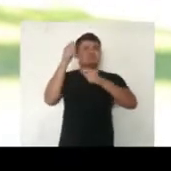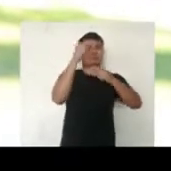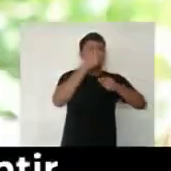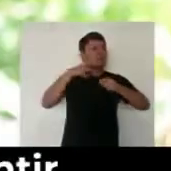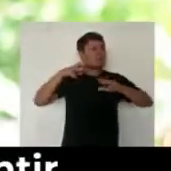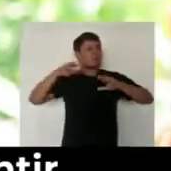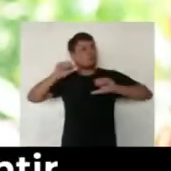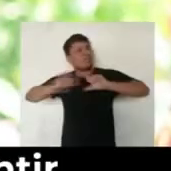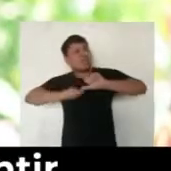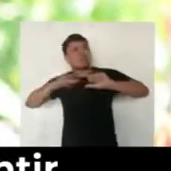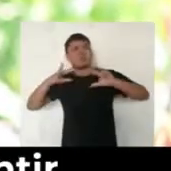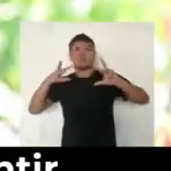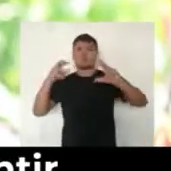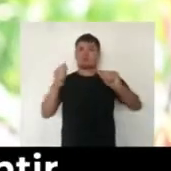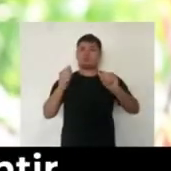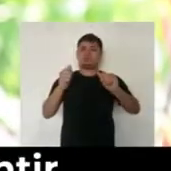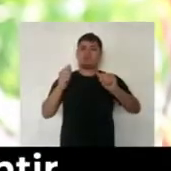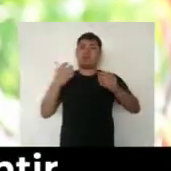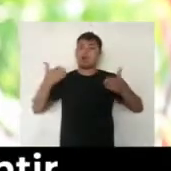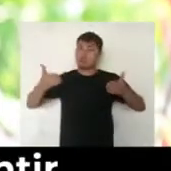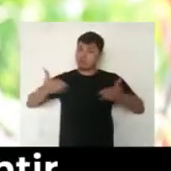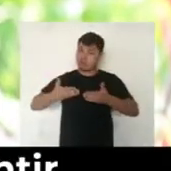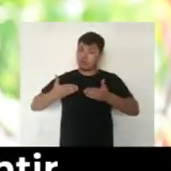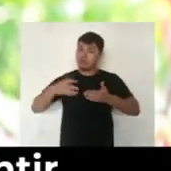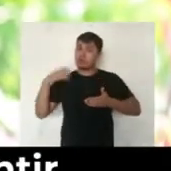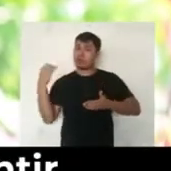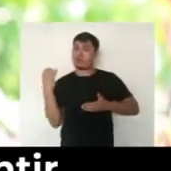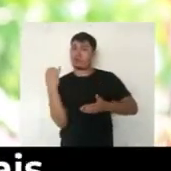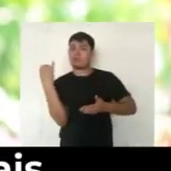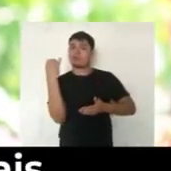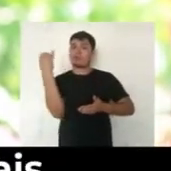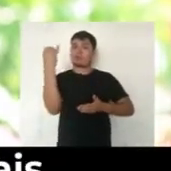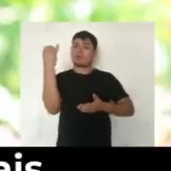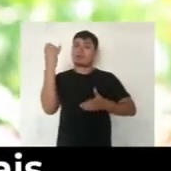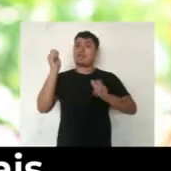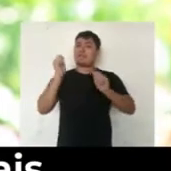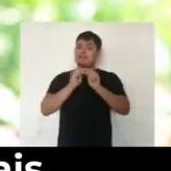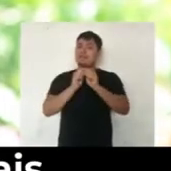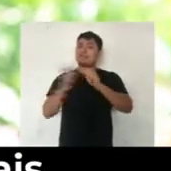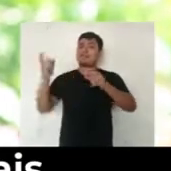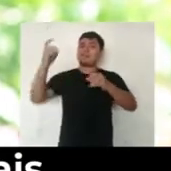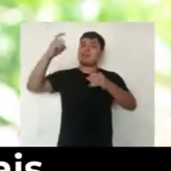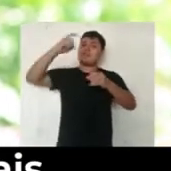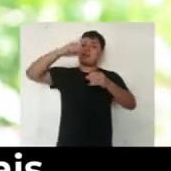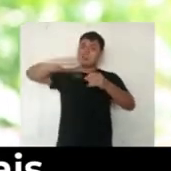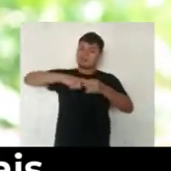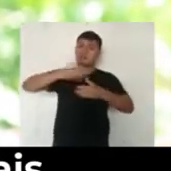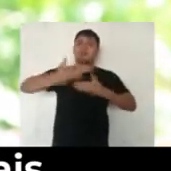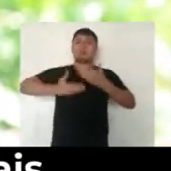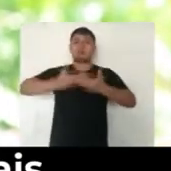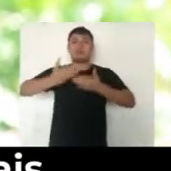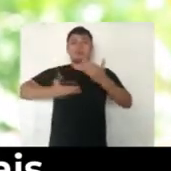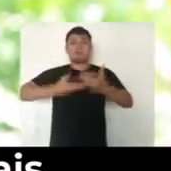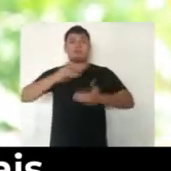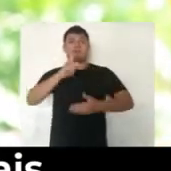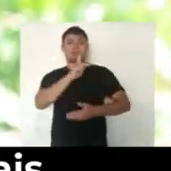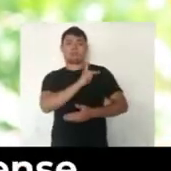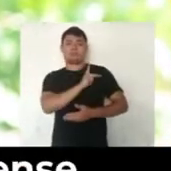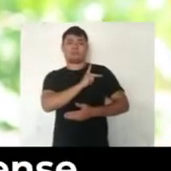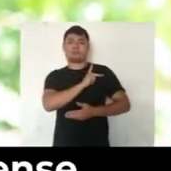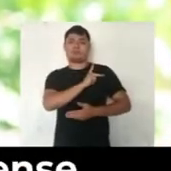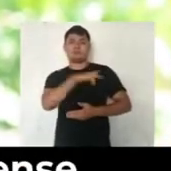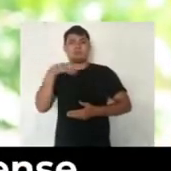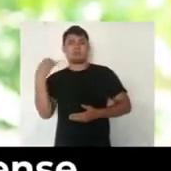cenário. Nesse momento, o mais importante é garantir a retomada dos serviços públicos essenciais